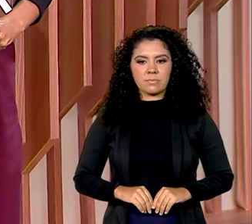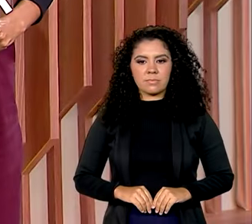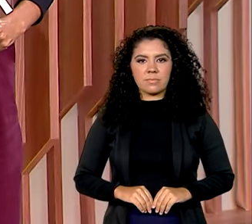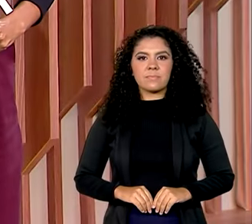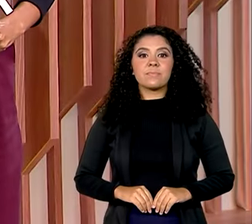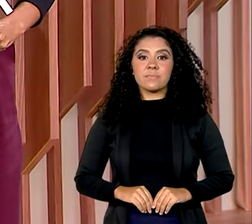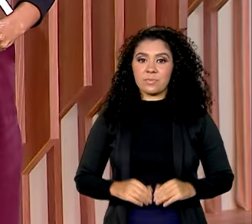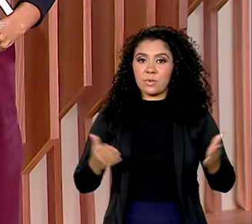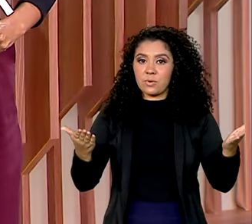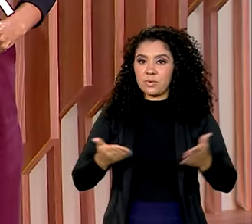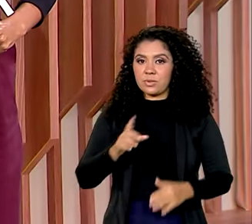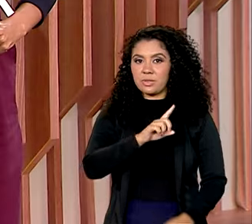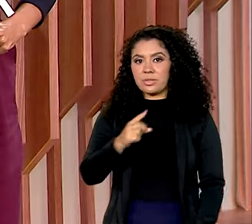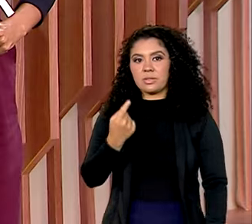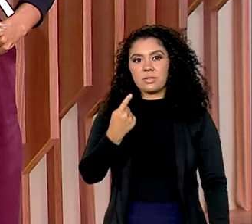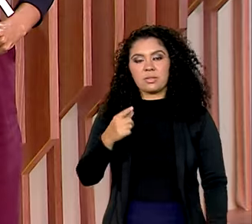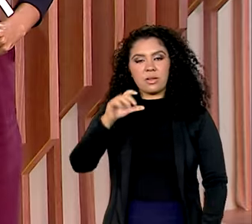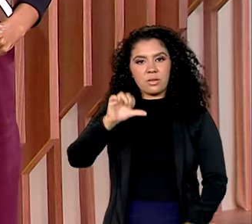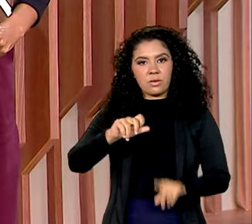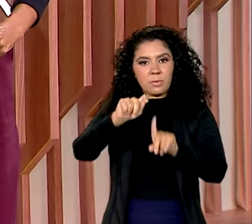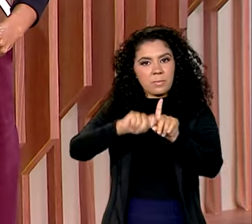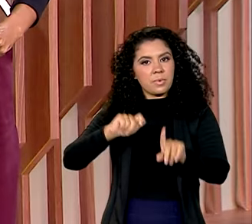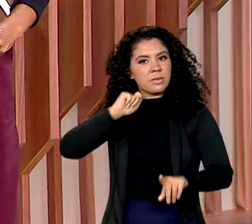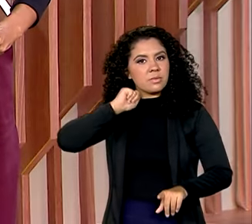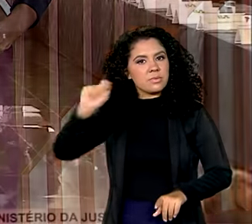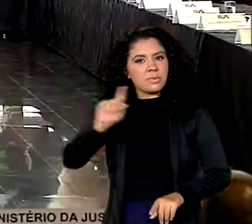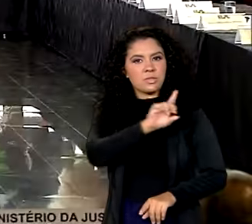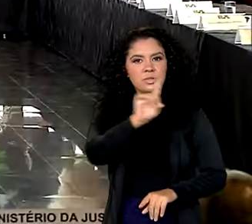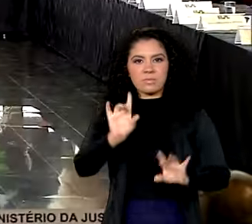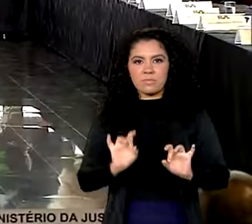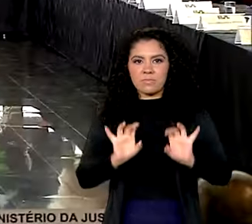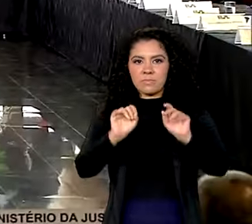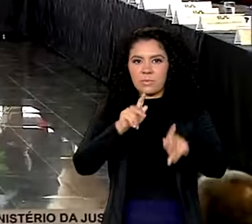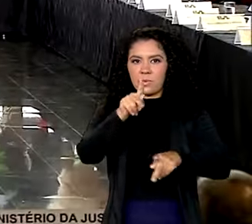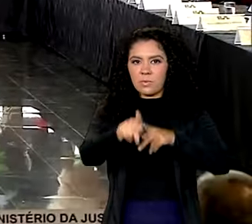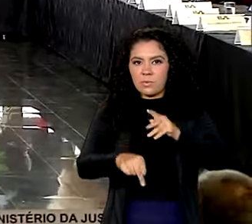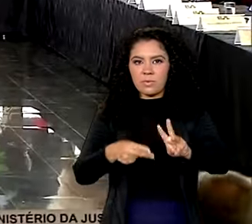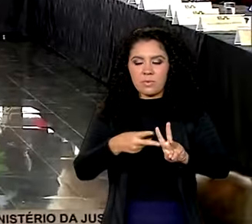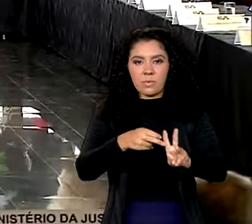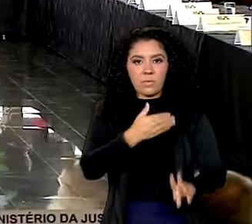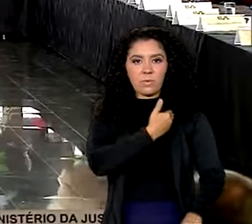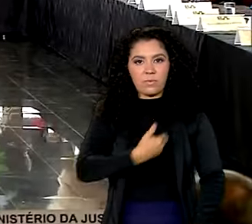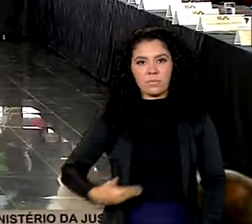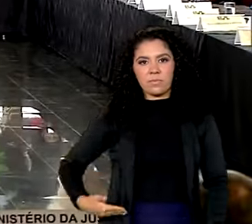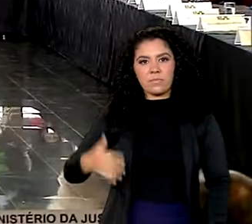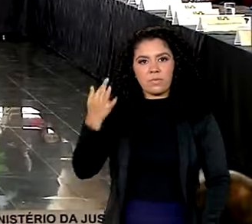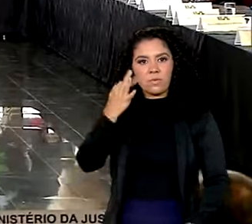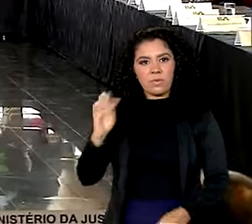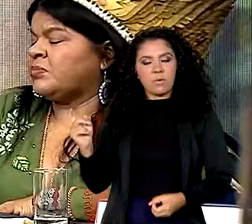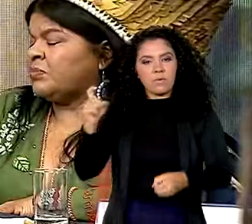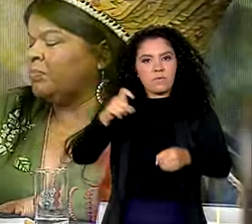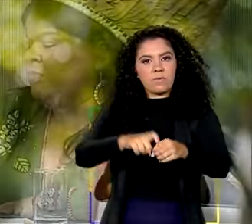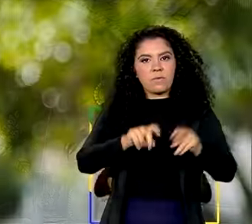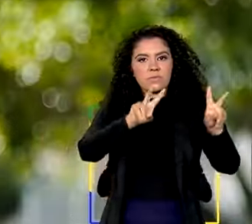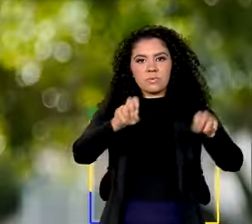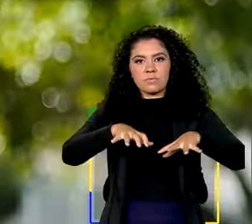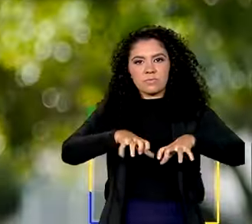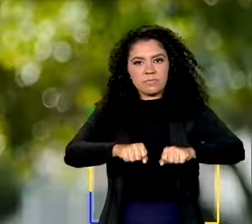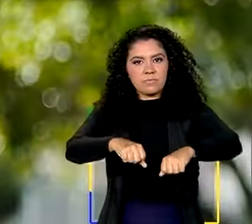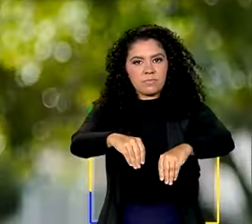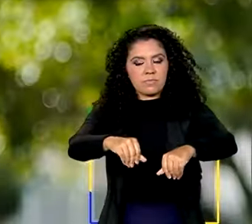19 de abril, dia dos povos indígenas, governo federal retoma a demarcação de territórios. Em